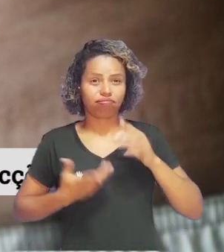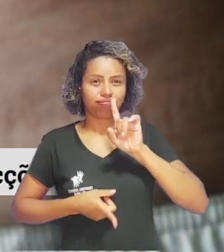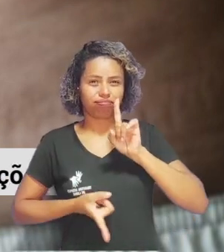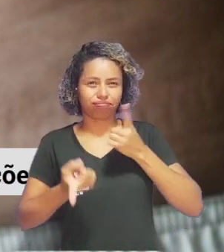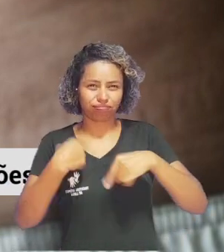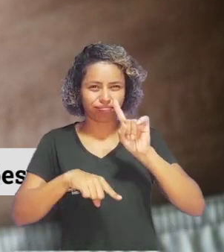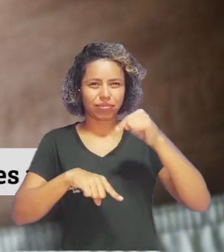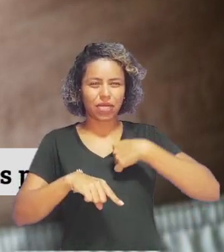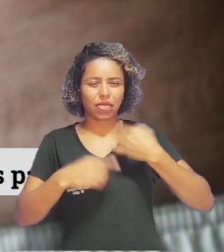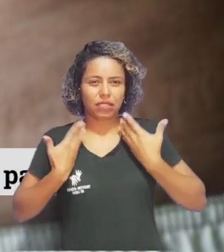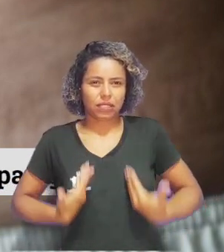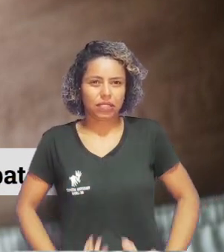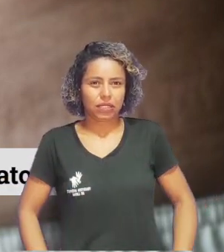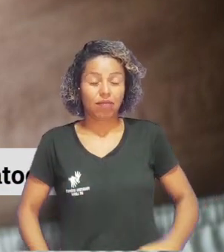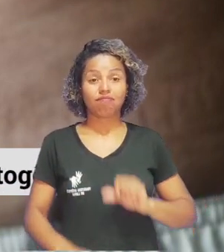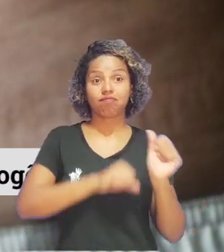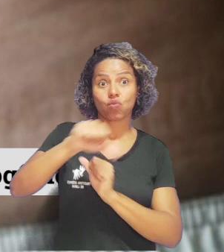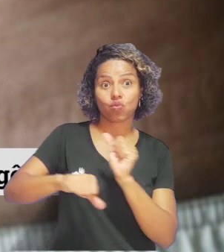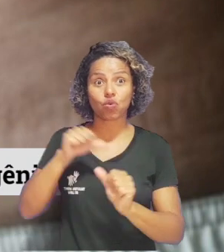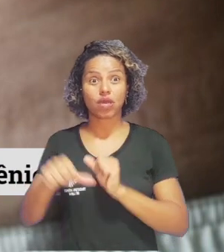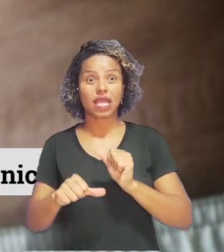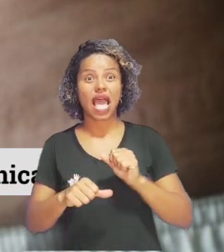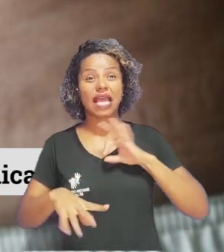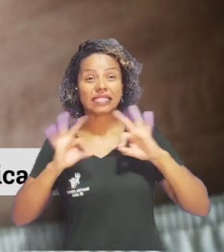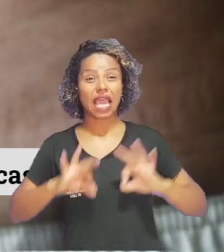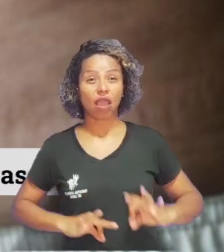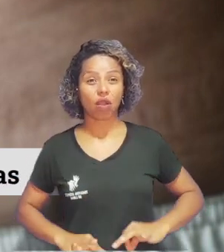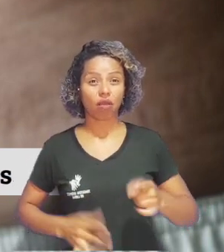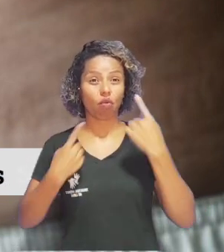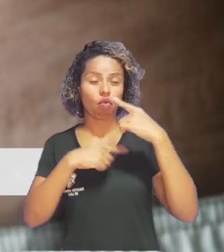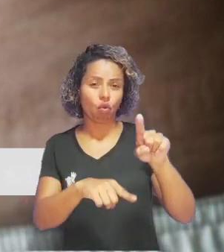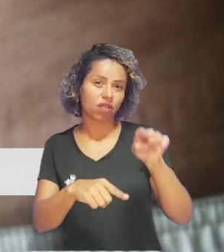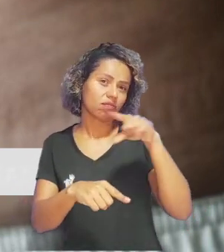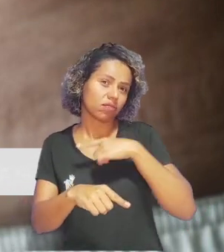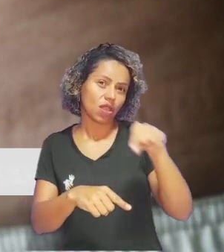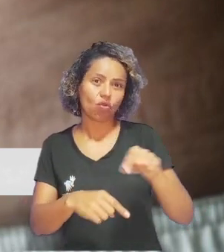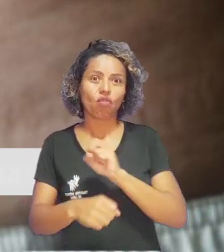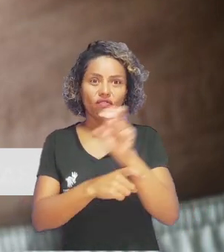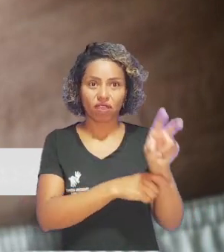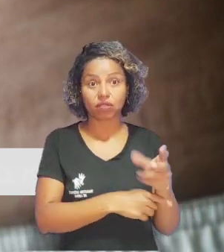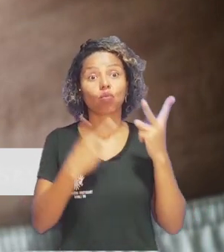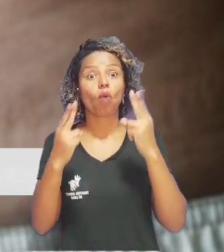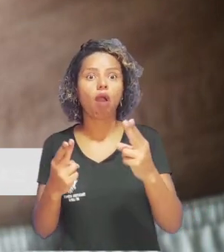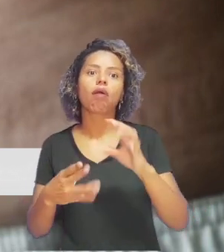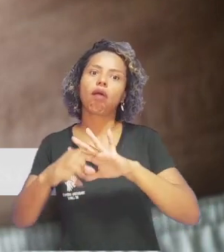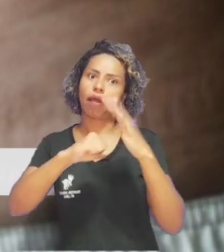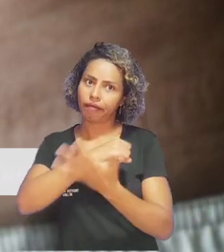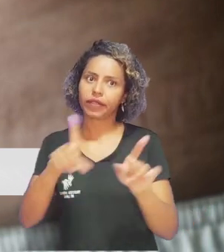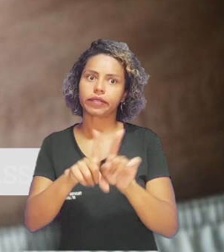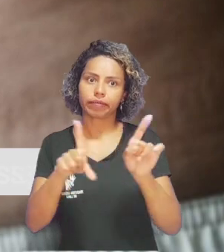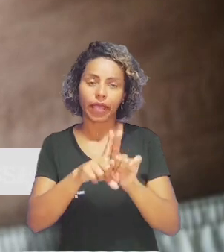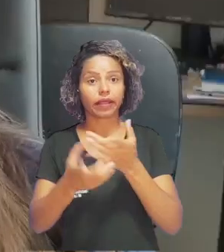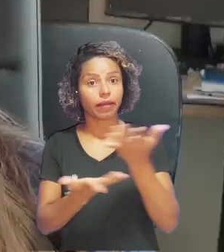sistema imunológico diante de infecções, alterando as funções primordiais das células no combate a vírus, como o SARS-CoV-2,